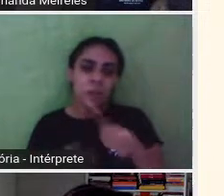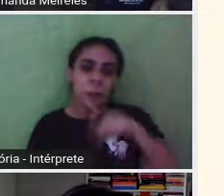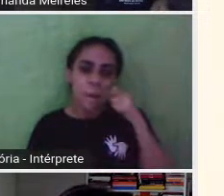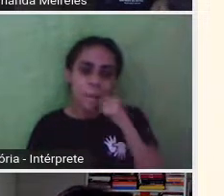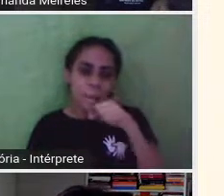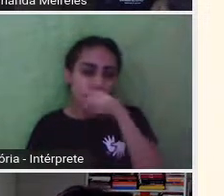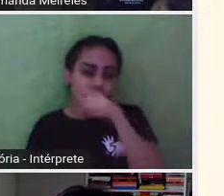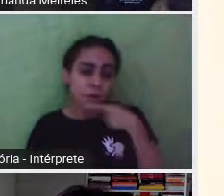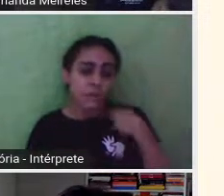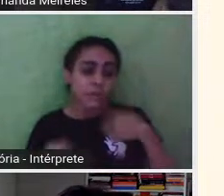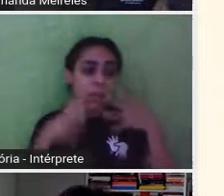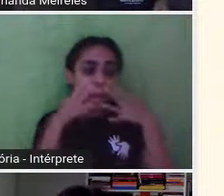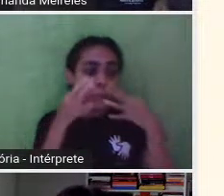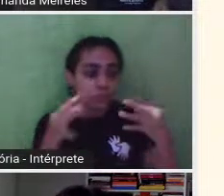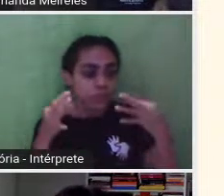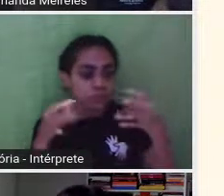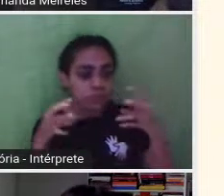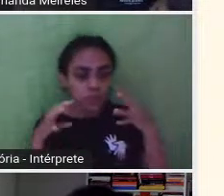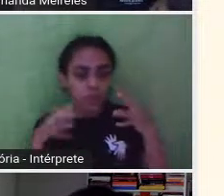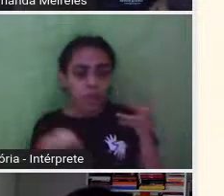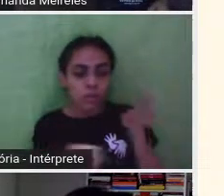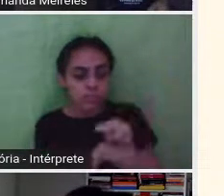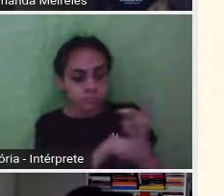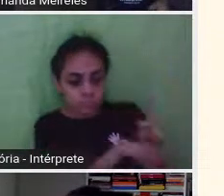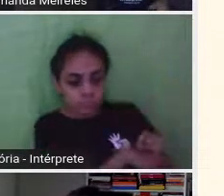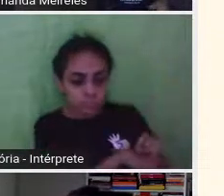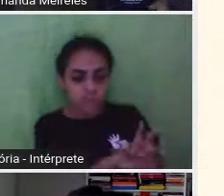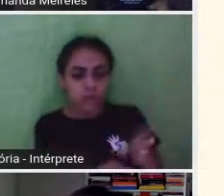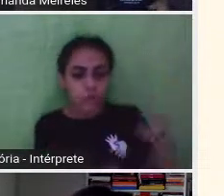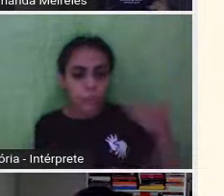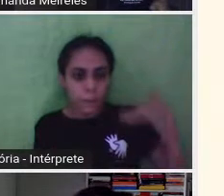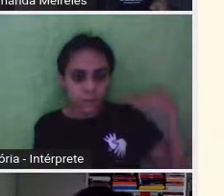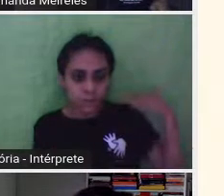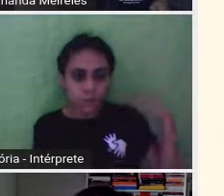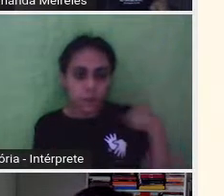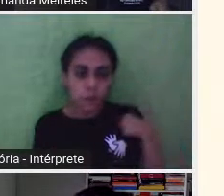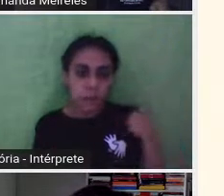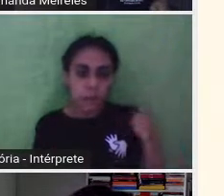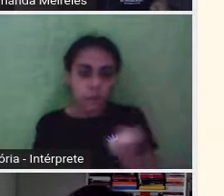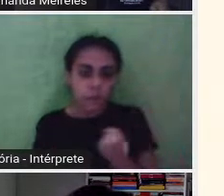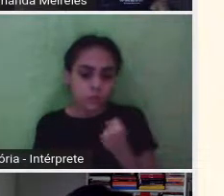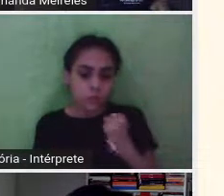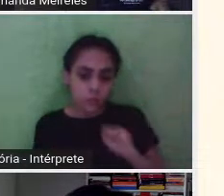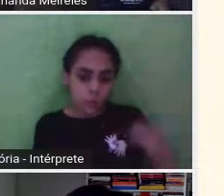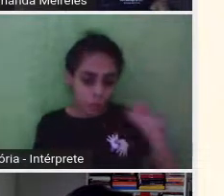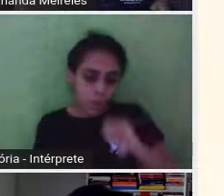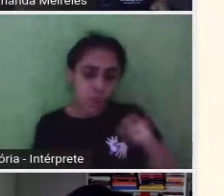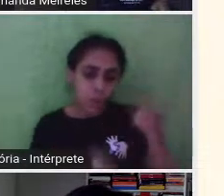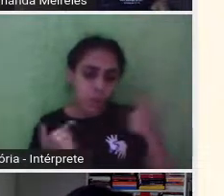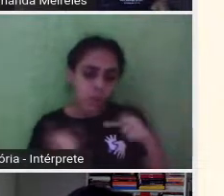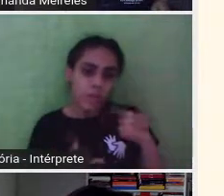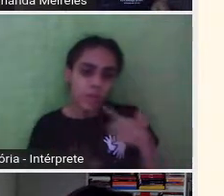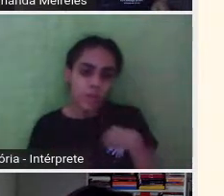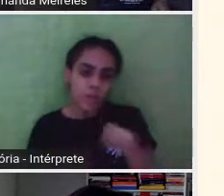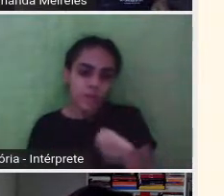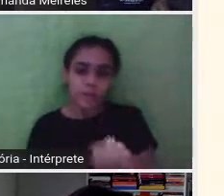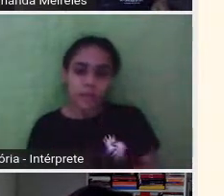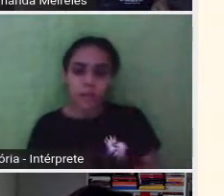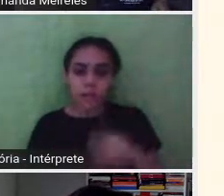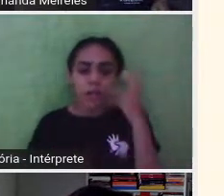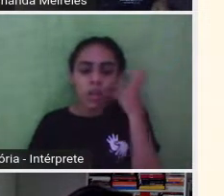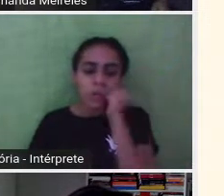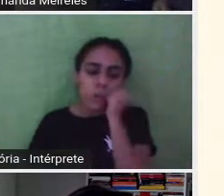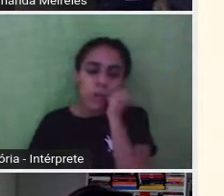atenção. quando eu era solteira e não tinha filhos, eu dormia como uma